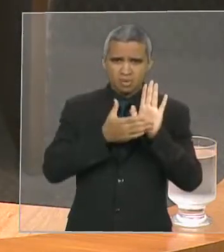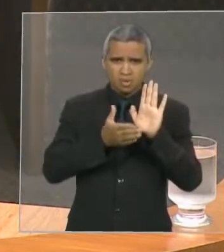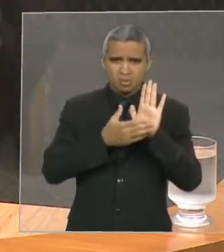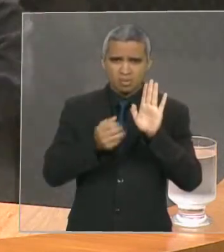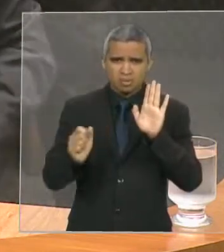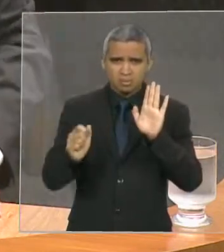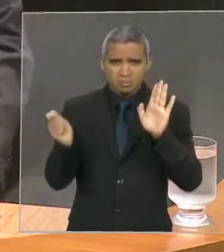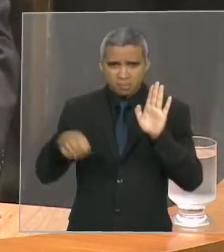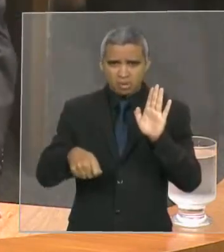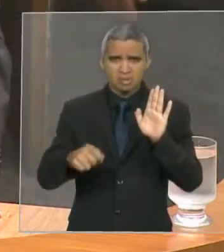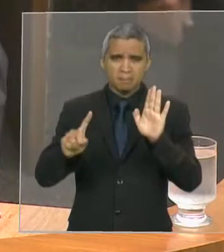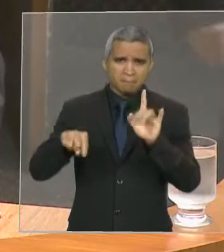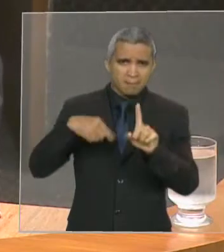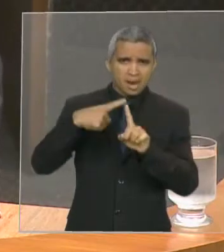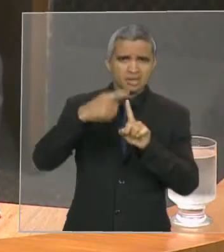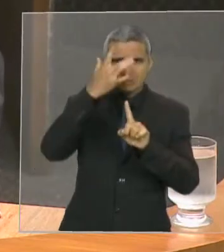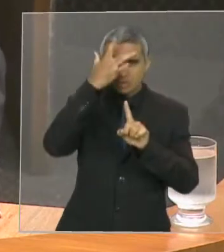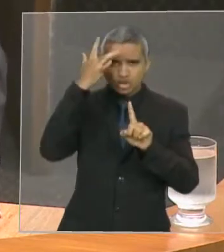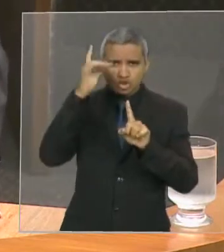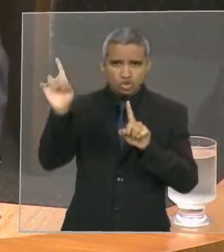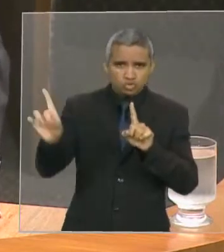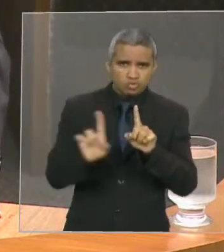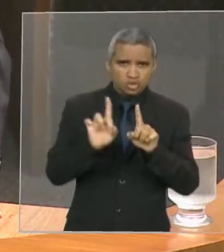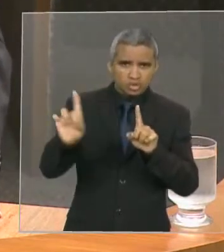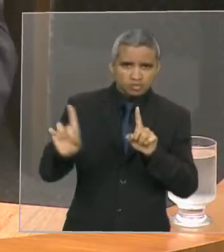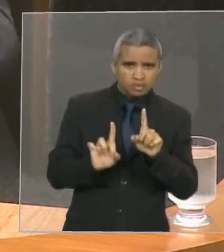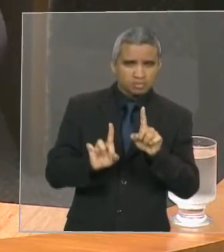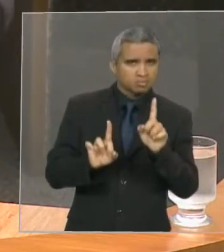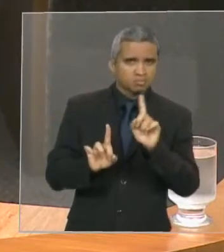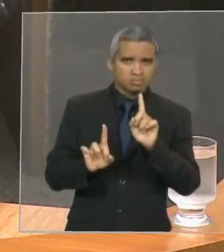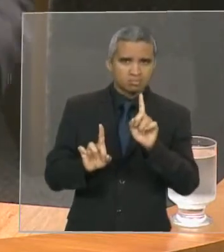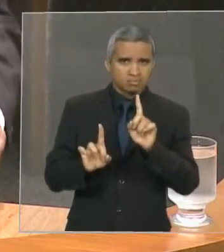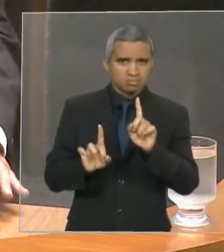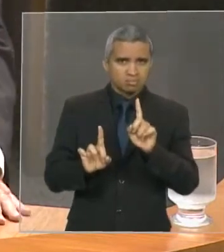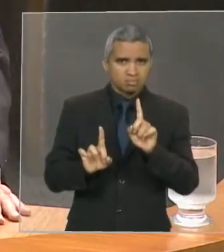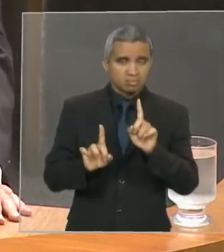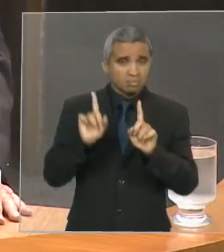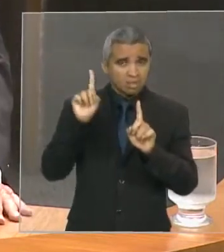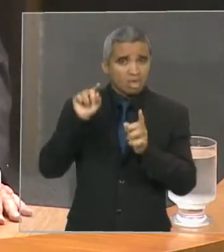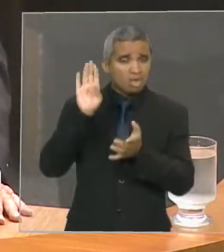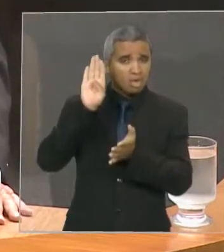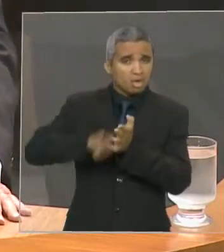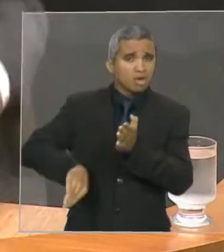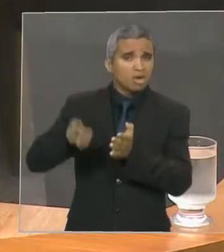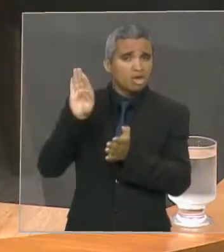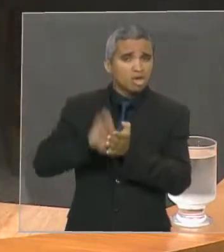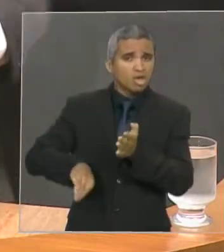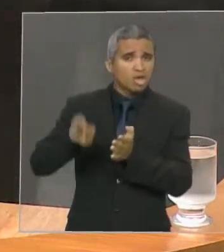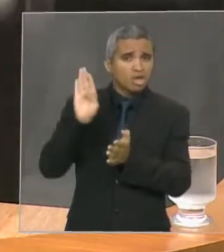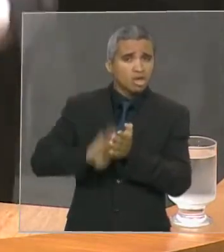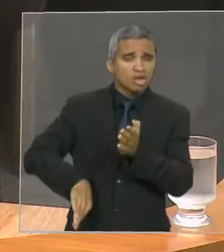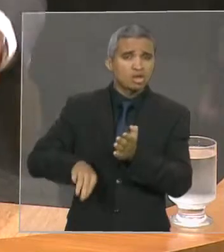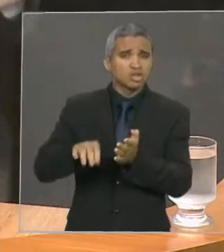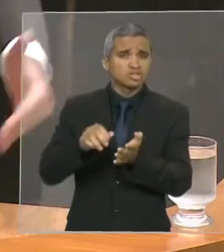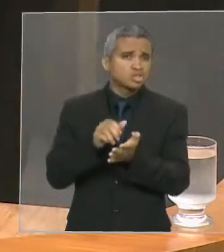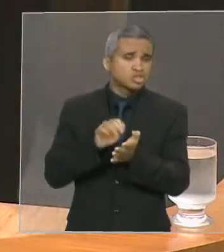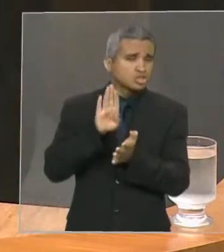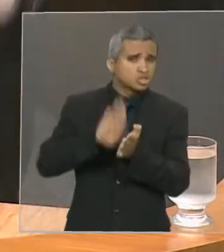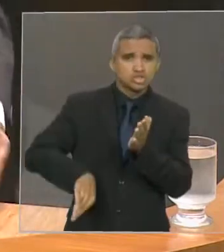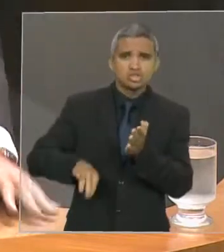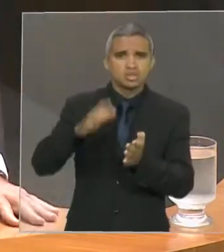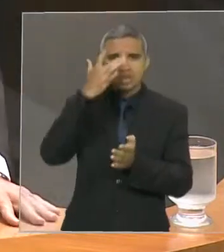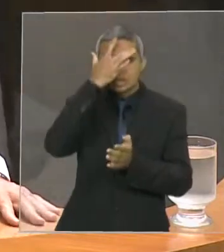participação dos sindicatos nos conselhos, vem, não é nem diminuir o deputado Edvaldo Holanda, é retirando a